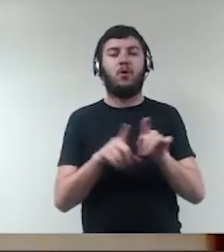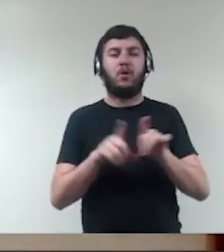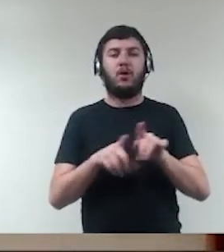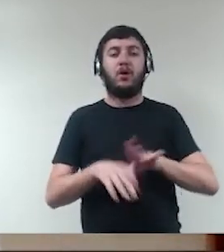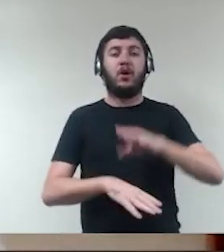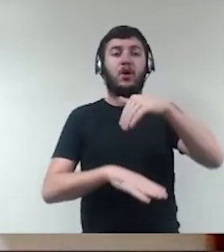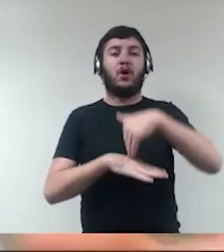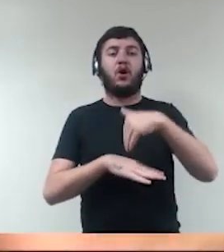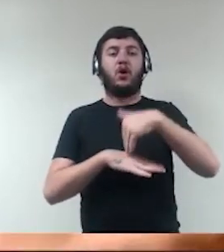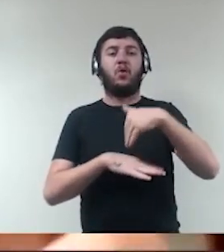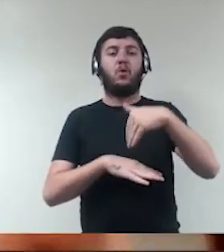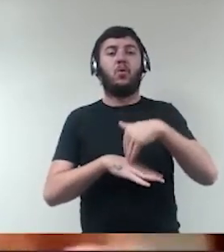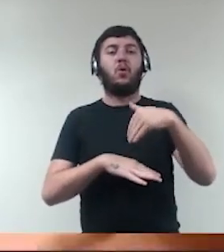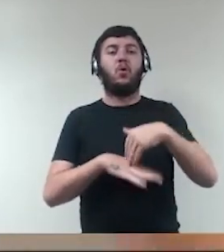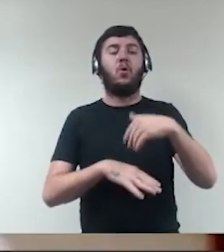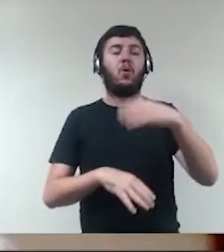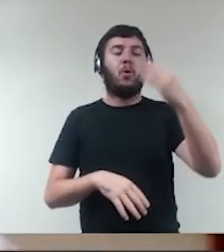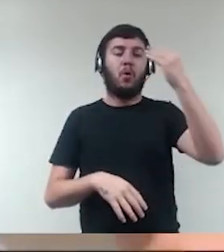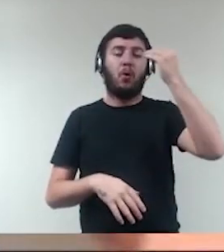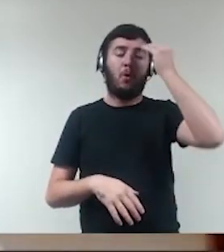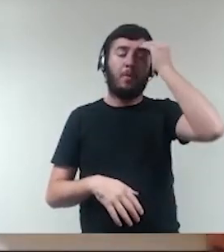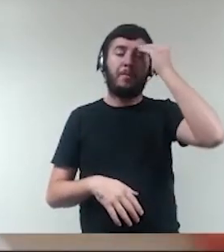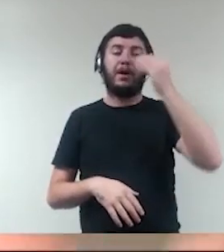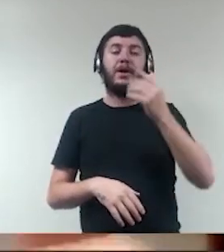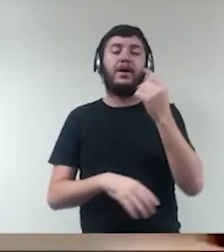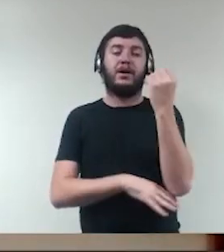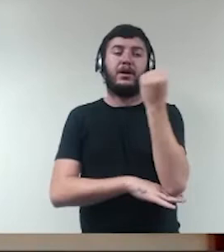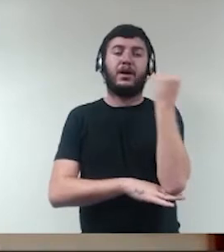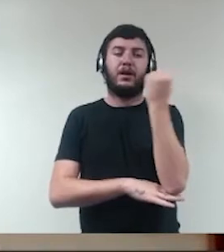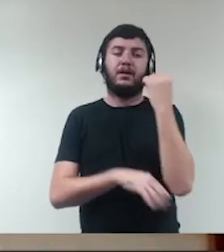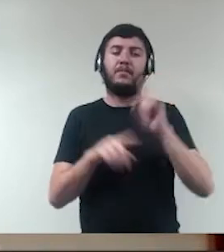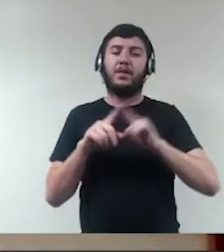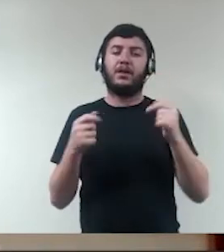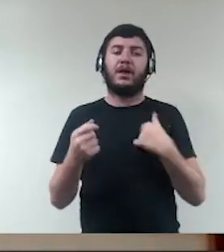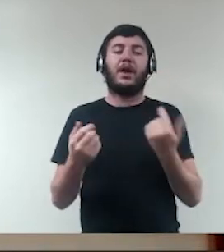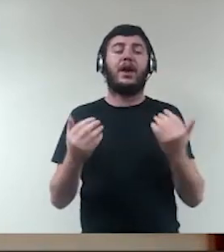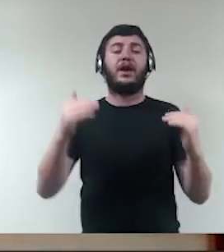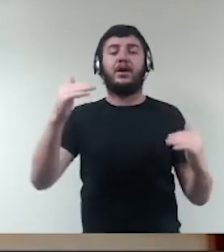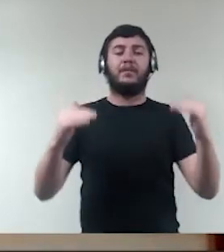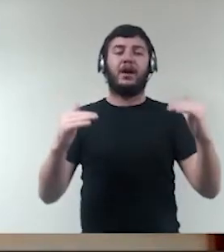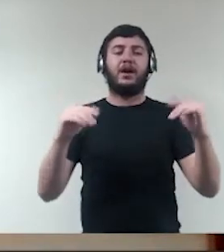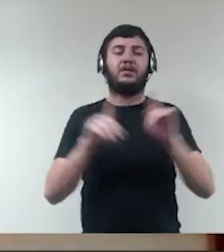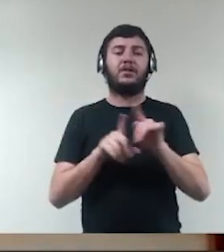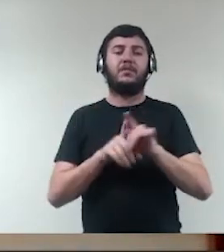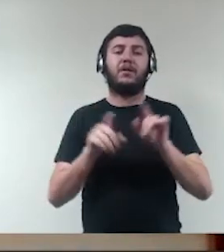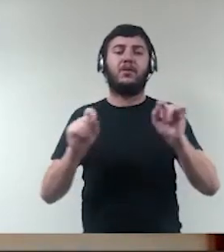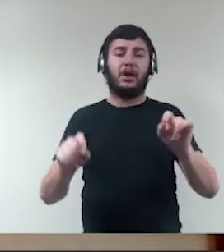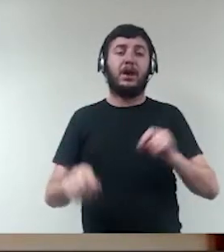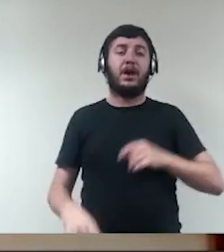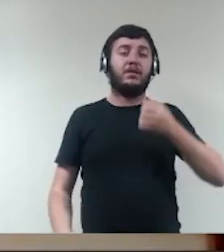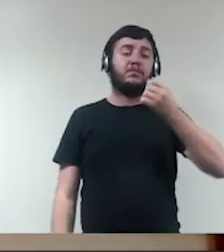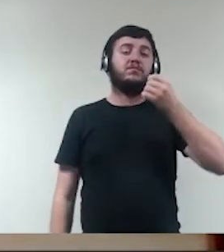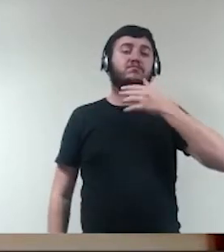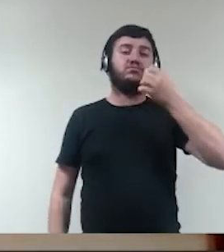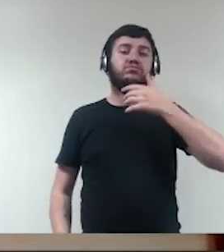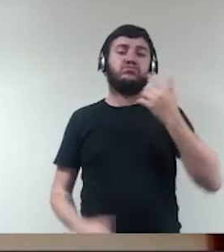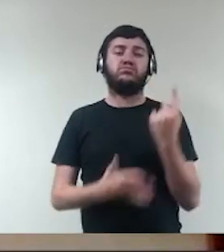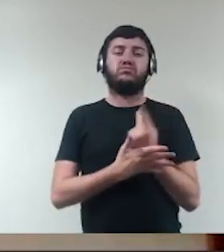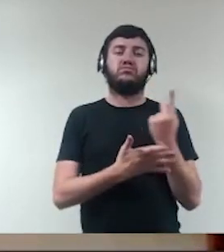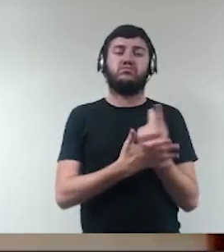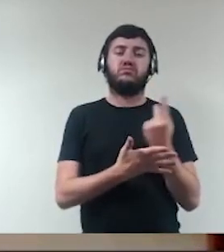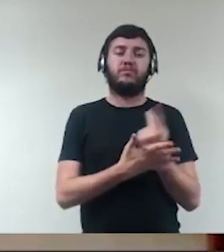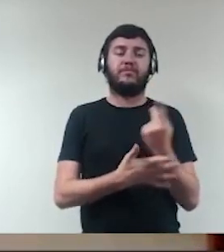comparação feliz onde a culpa grave ele equipara a questão do erro grosseiro a medida